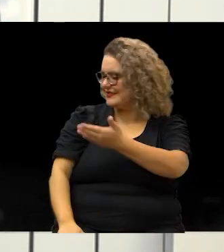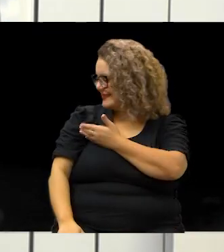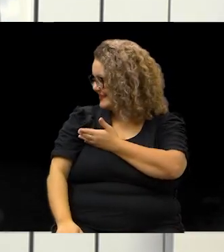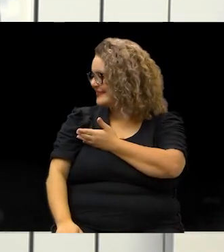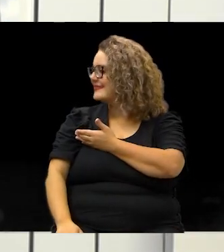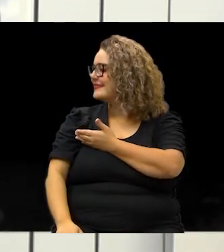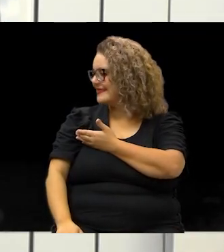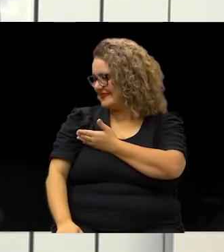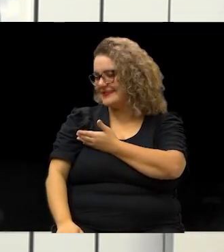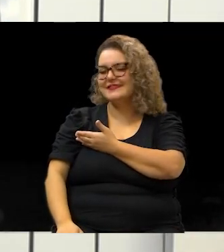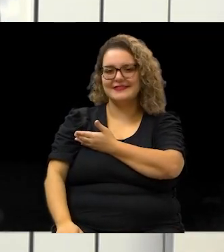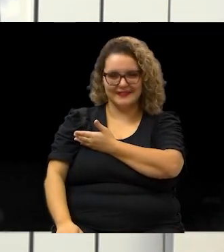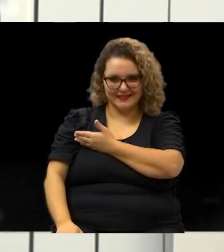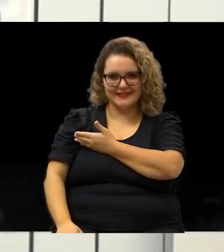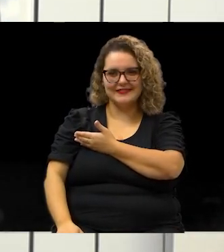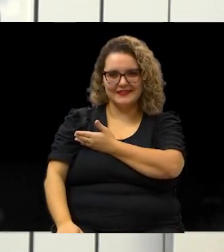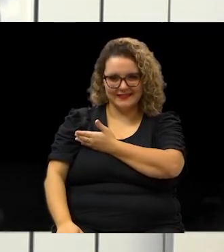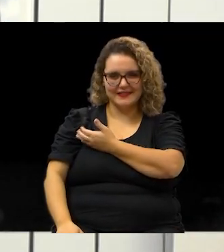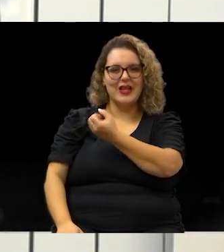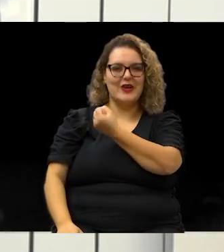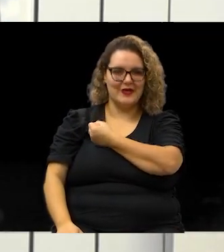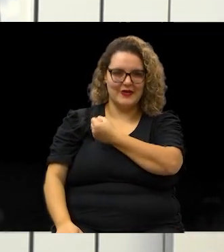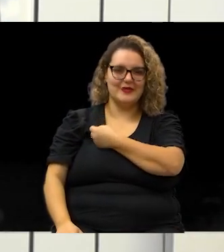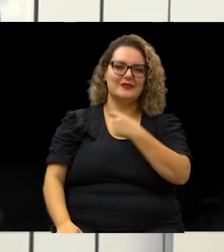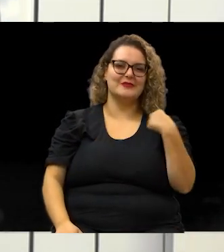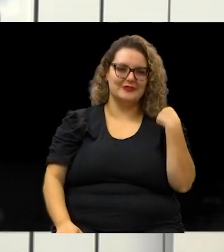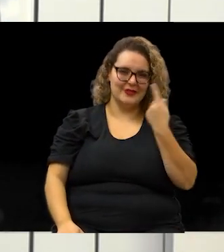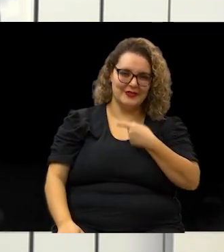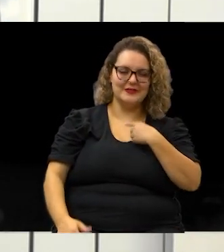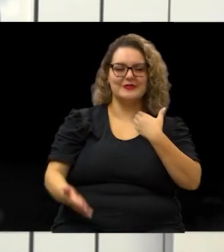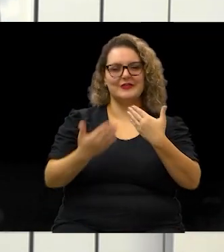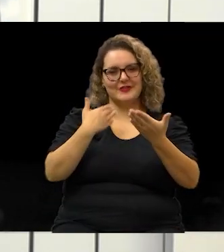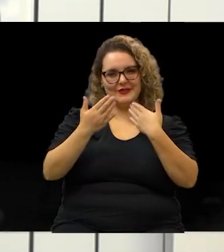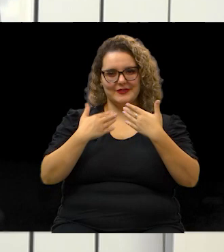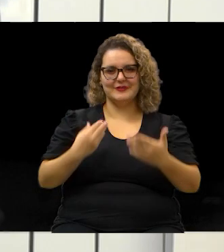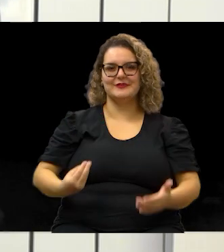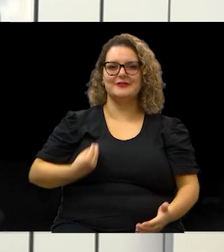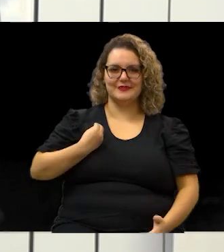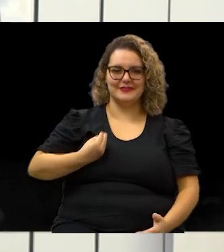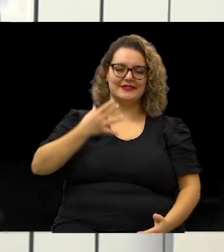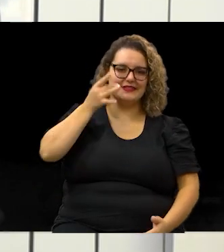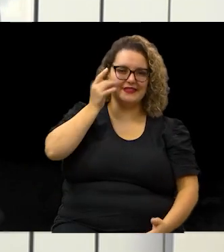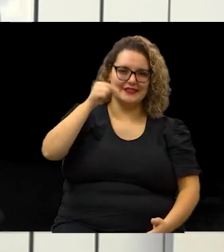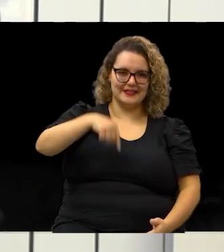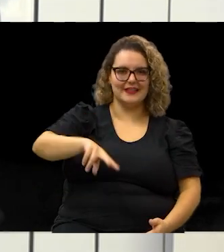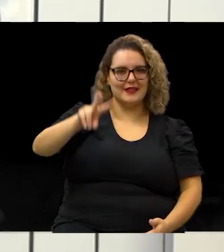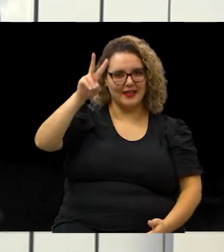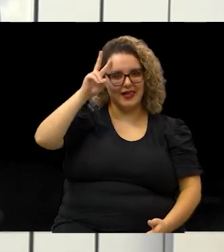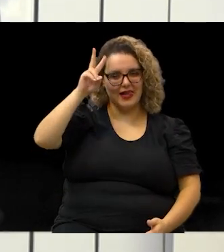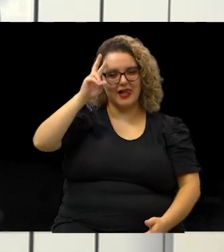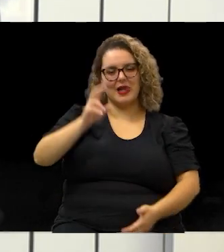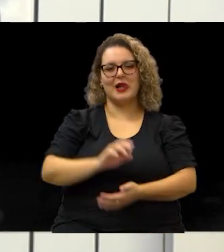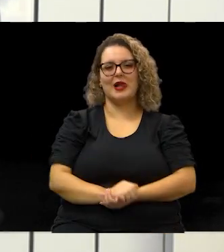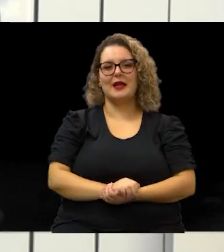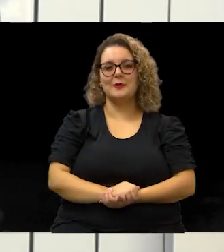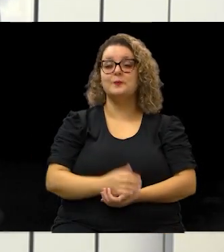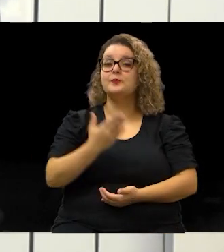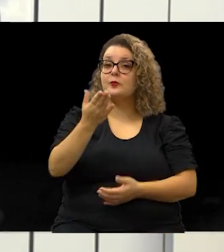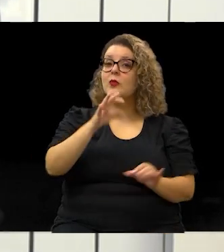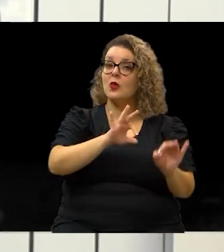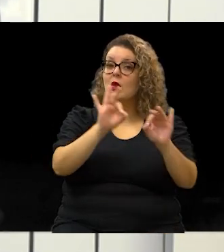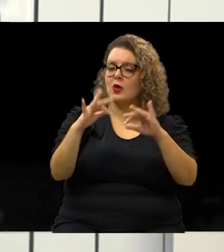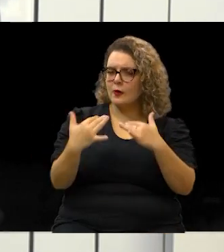978293776 é o número do nosso WhatsApp e manda que a gente conversa ao vivo nesta segunda-feira. E você que está nos